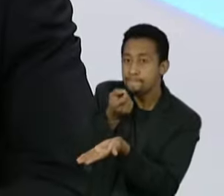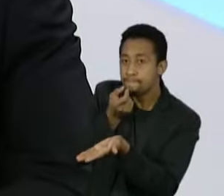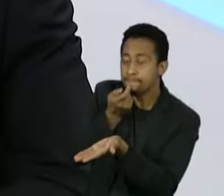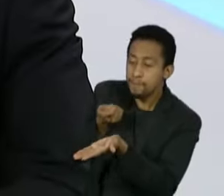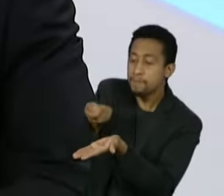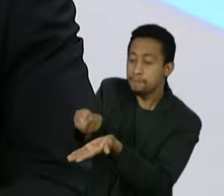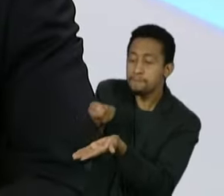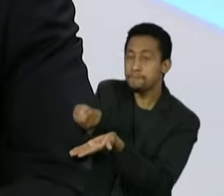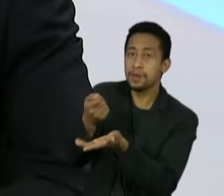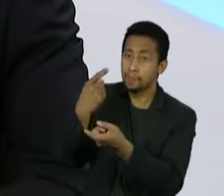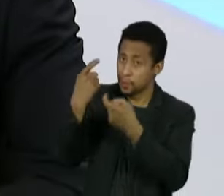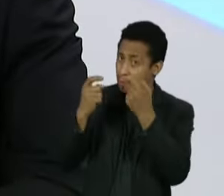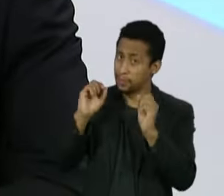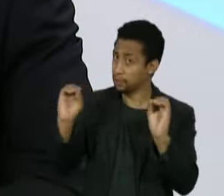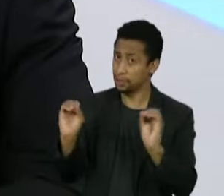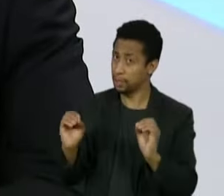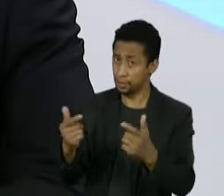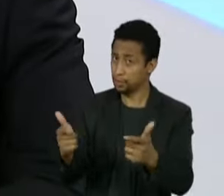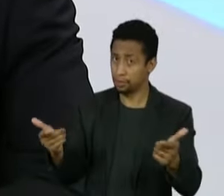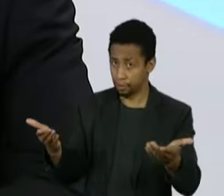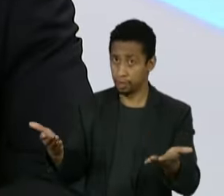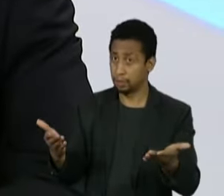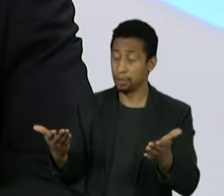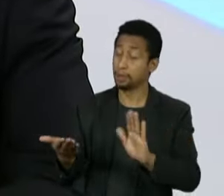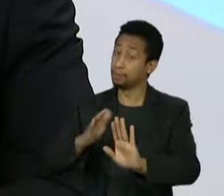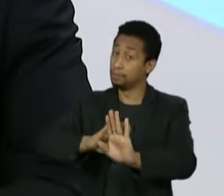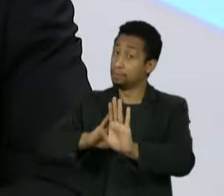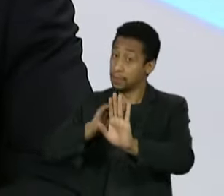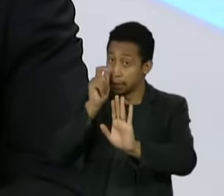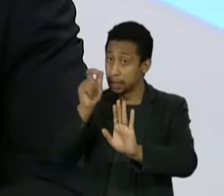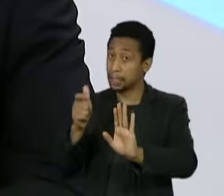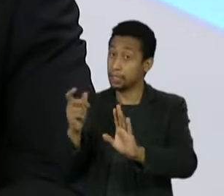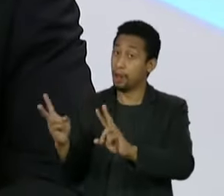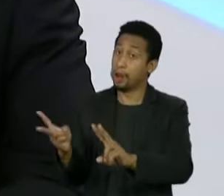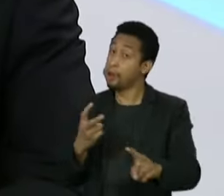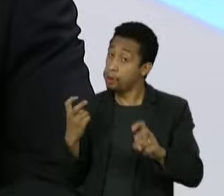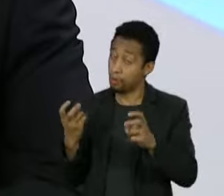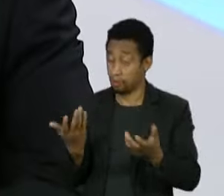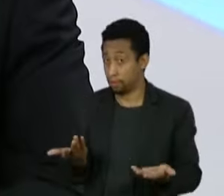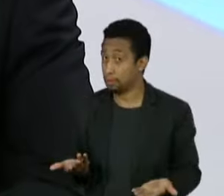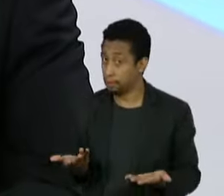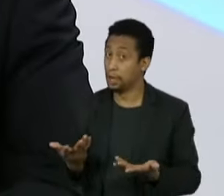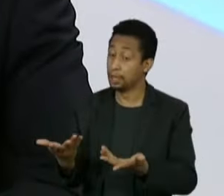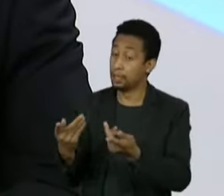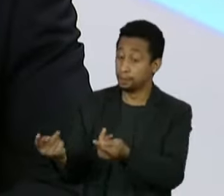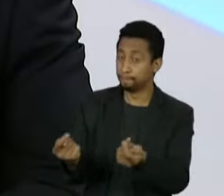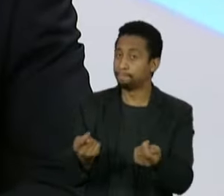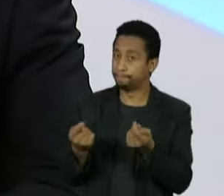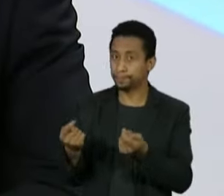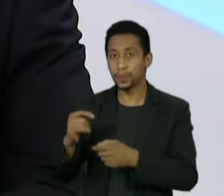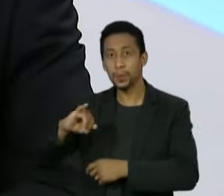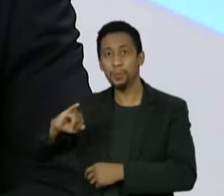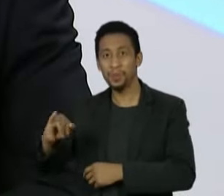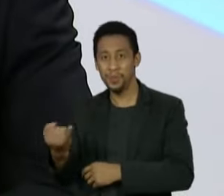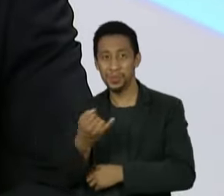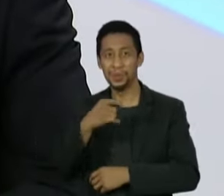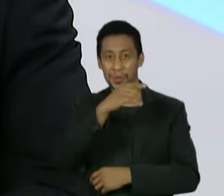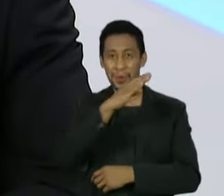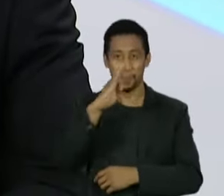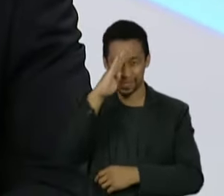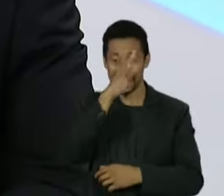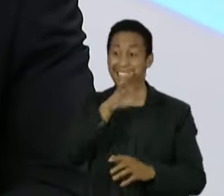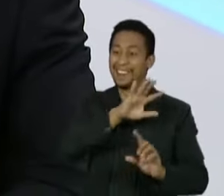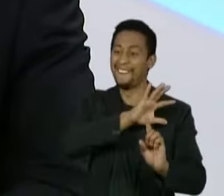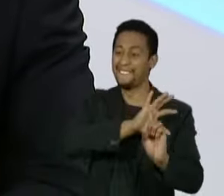com a saúde das pessoas. O objetivo ali era financeiro, era reduzir custos, aproveitar uma onda de incentivo por parte do próprio